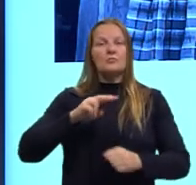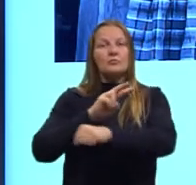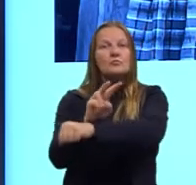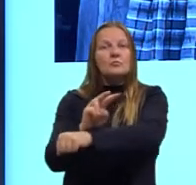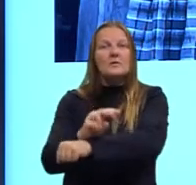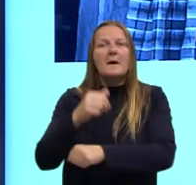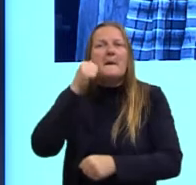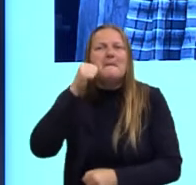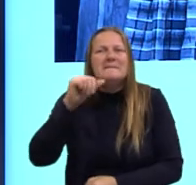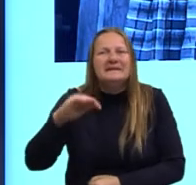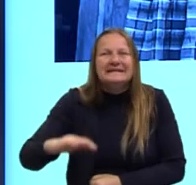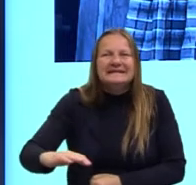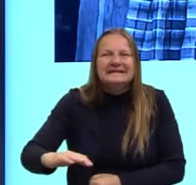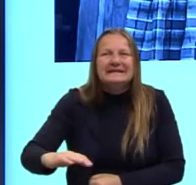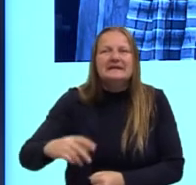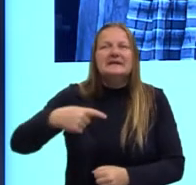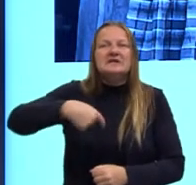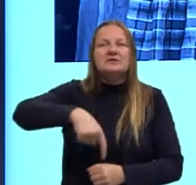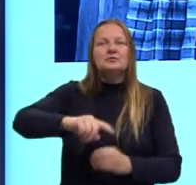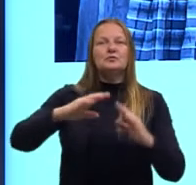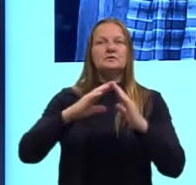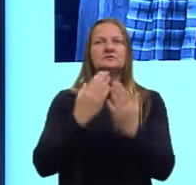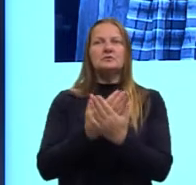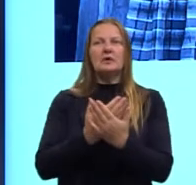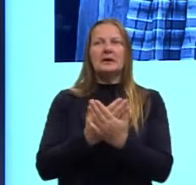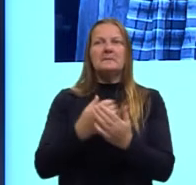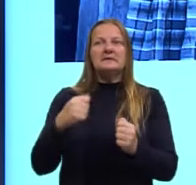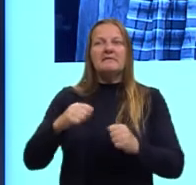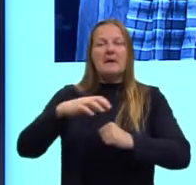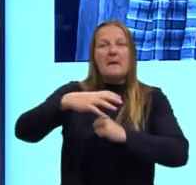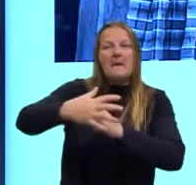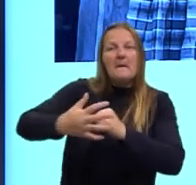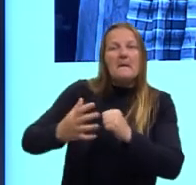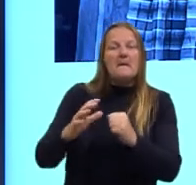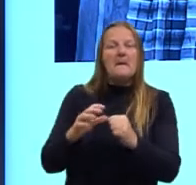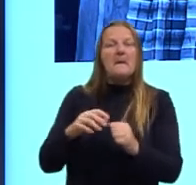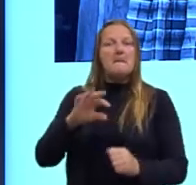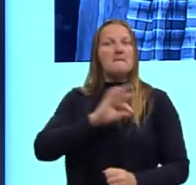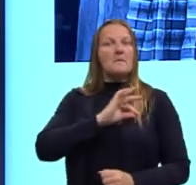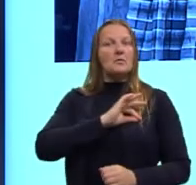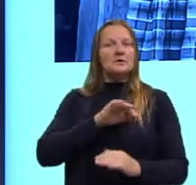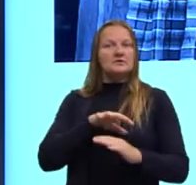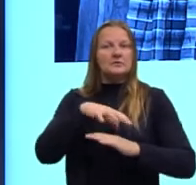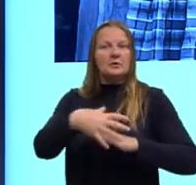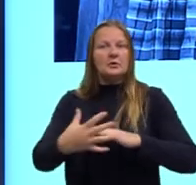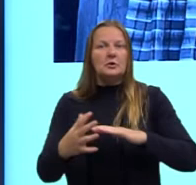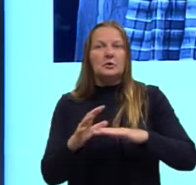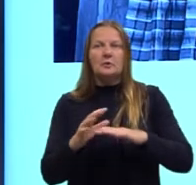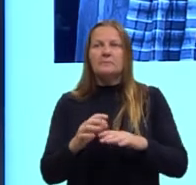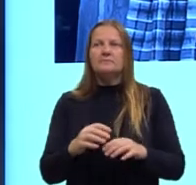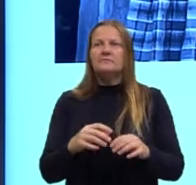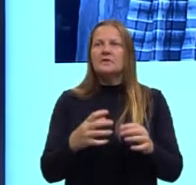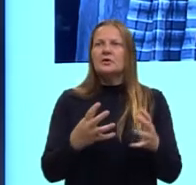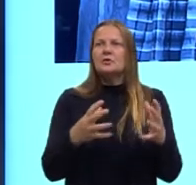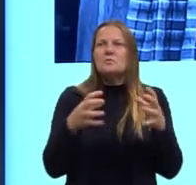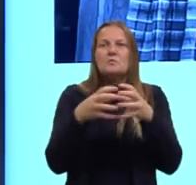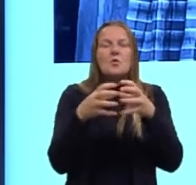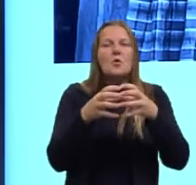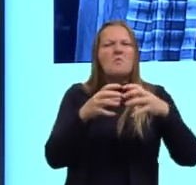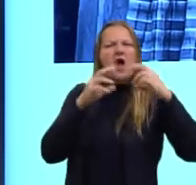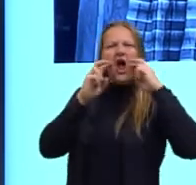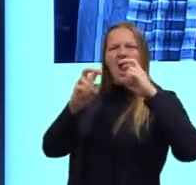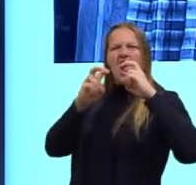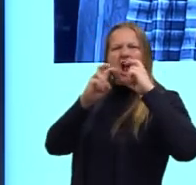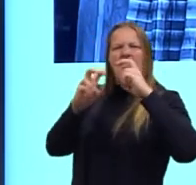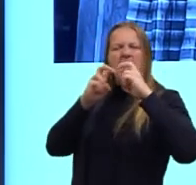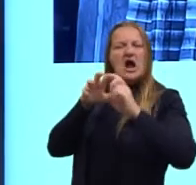garotinha indo para a escola, precisando de escolta policial, porque um bando de gente